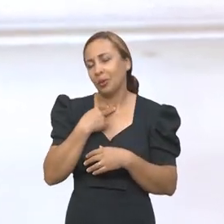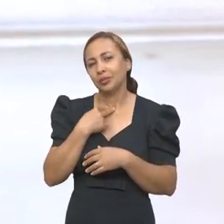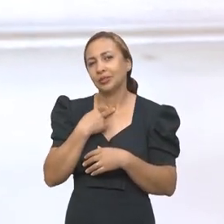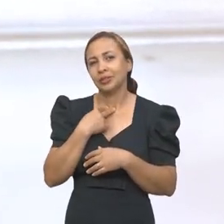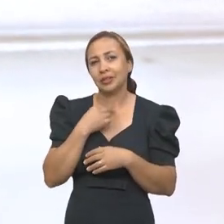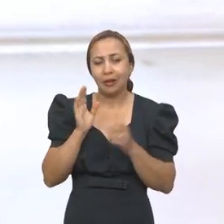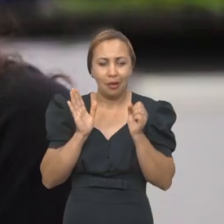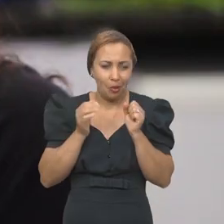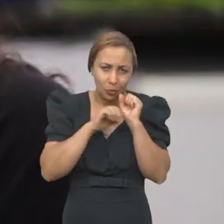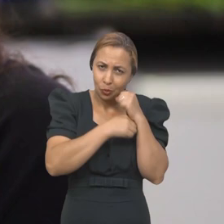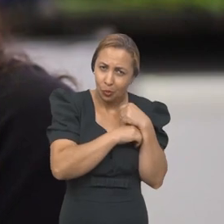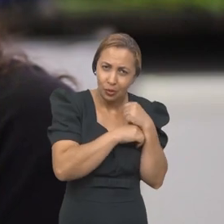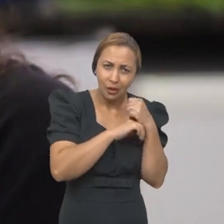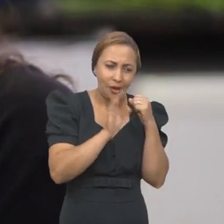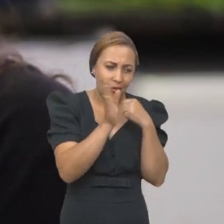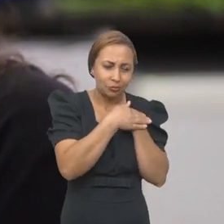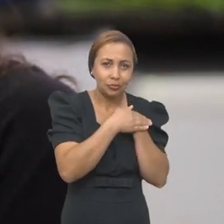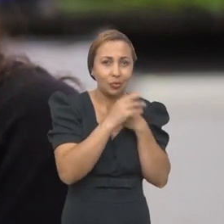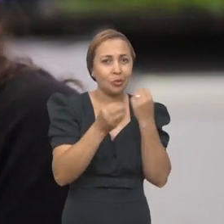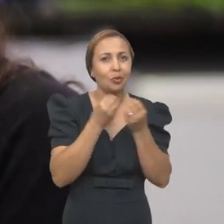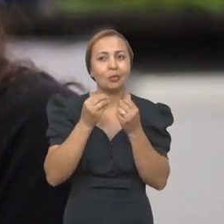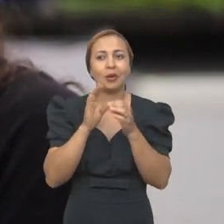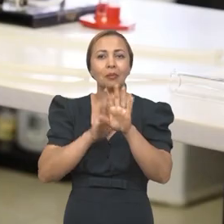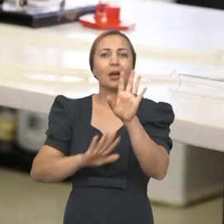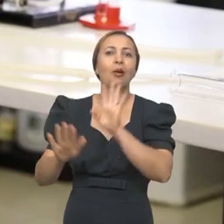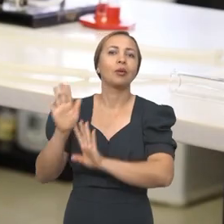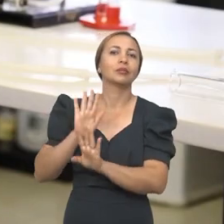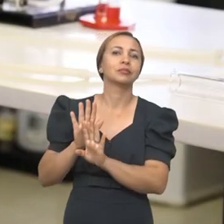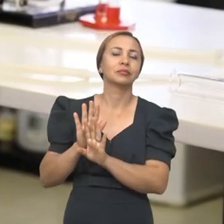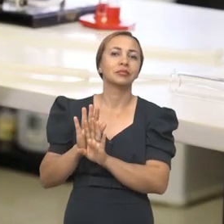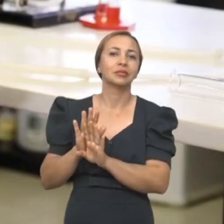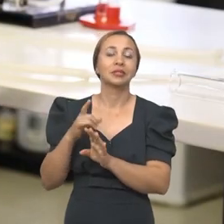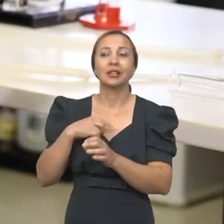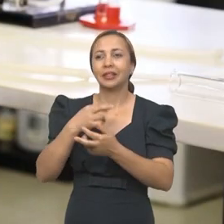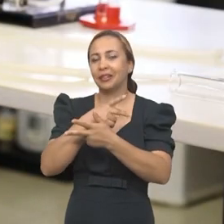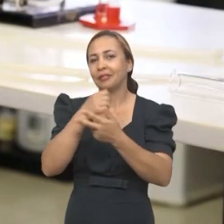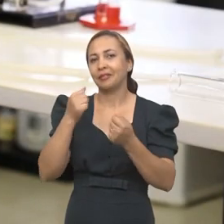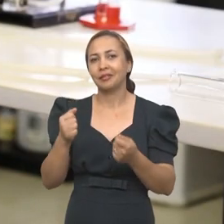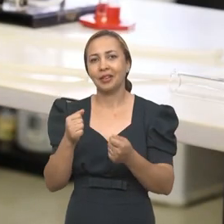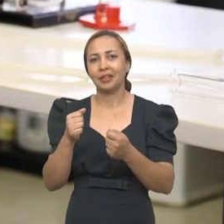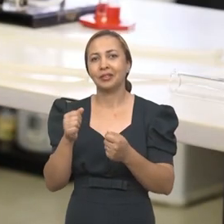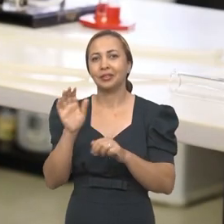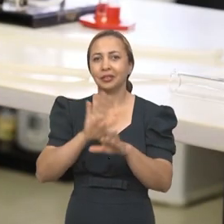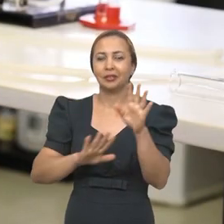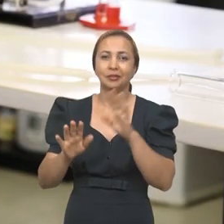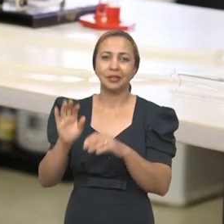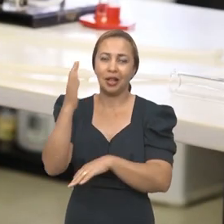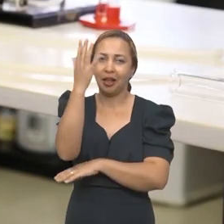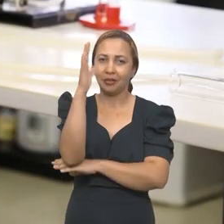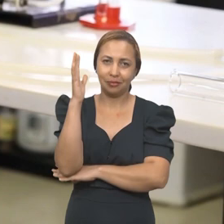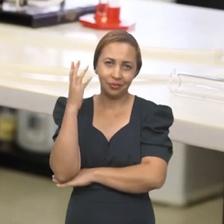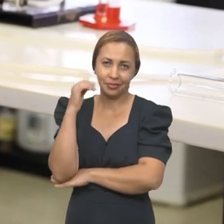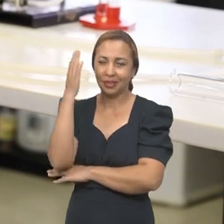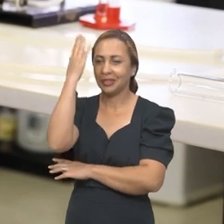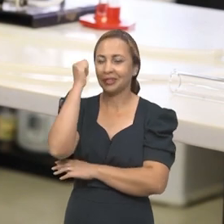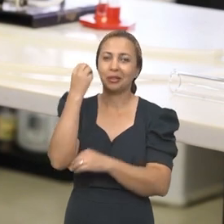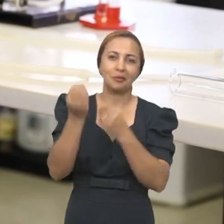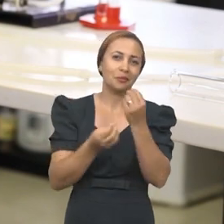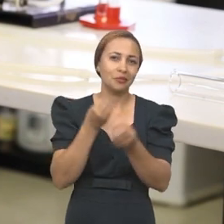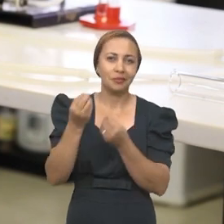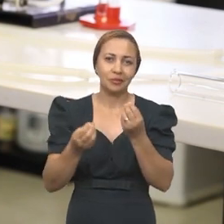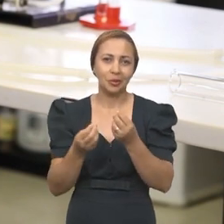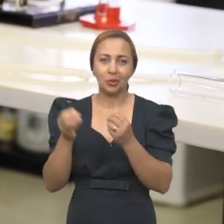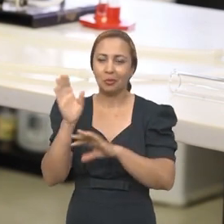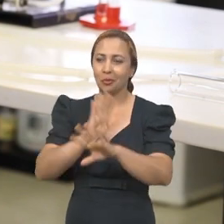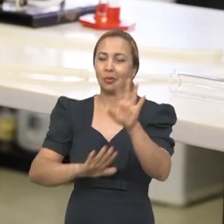esconder. Então, como que elas fazem para se defender? Na verdade, existe uma série de mecanismos de defesa. As plantas, elas sabem